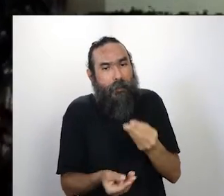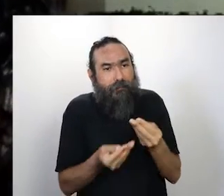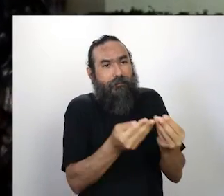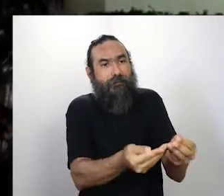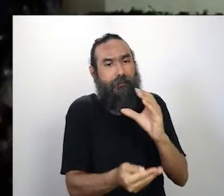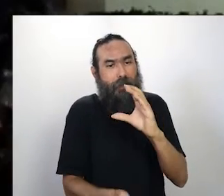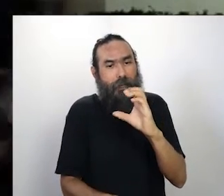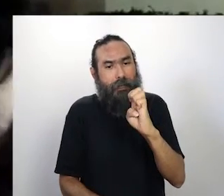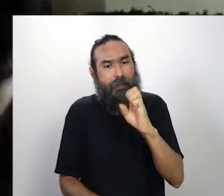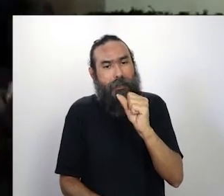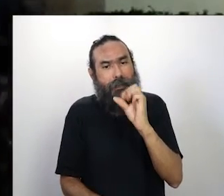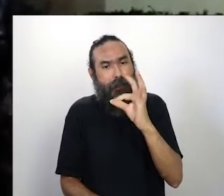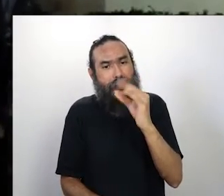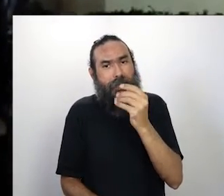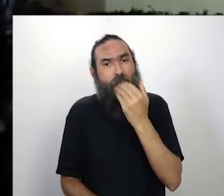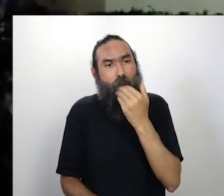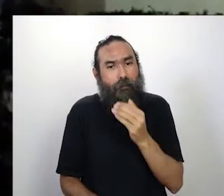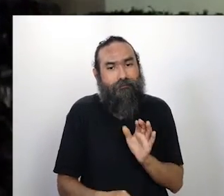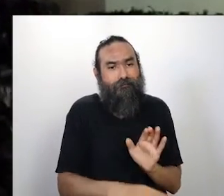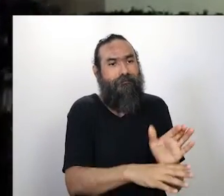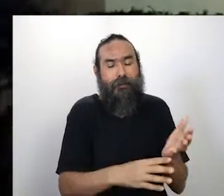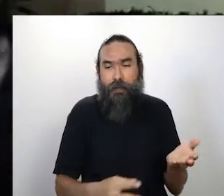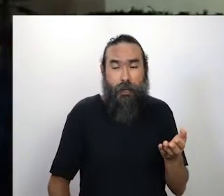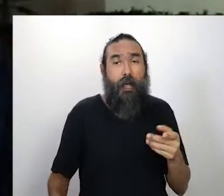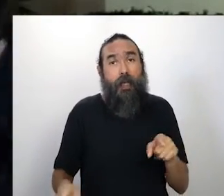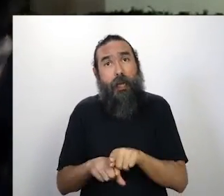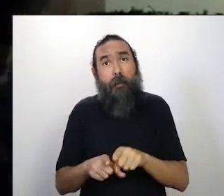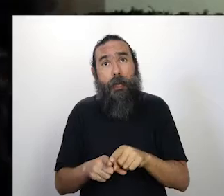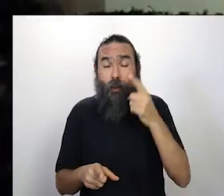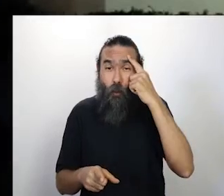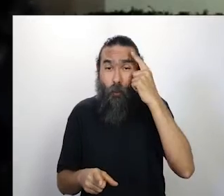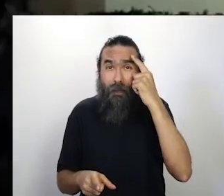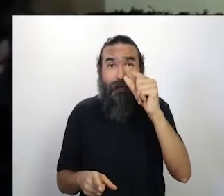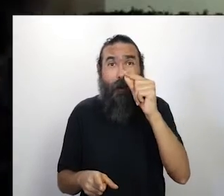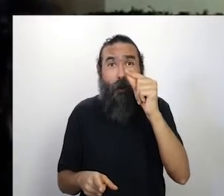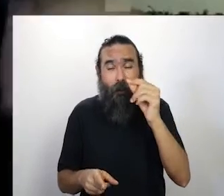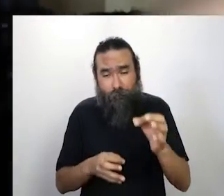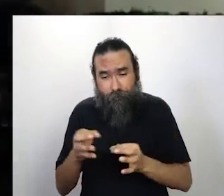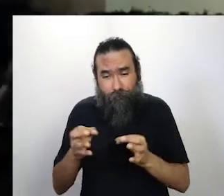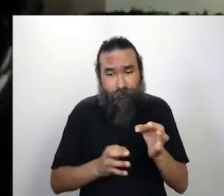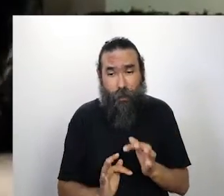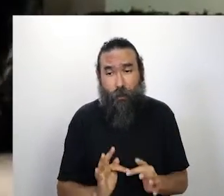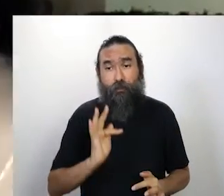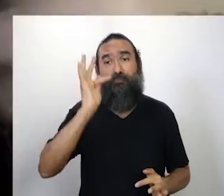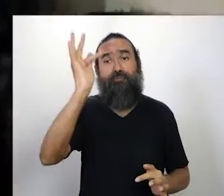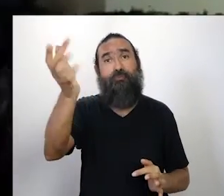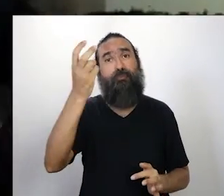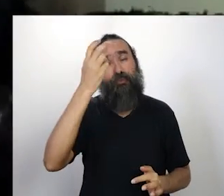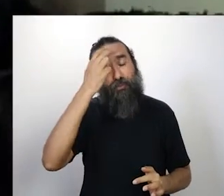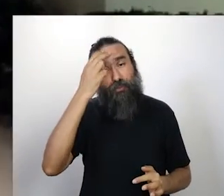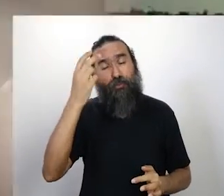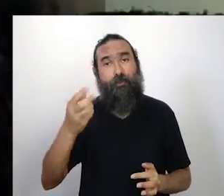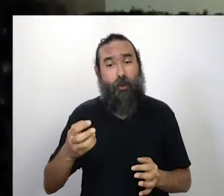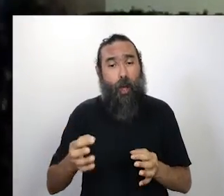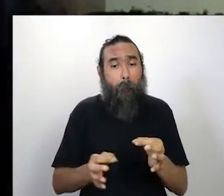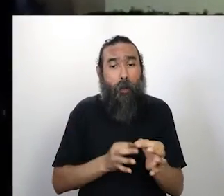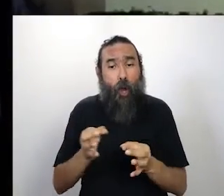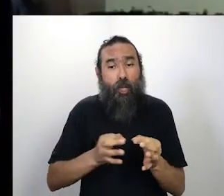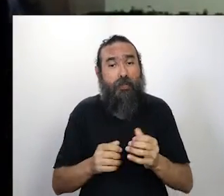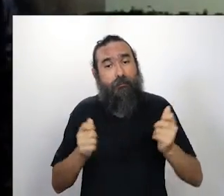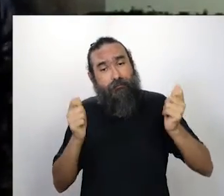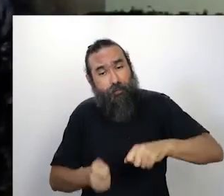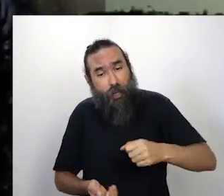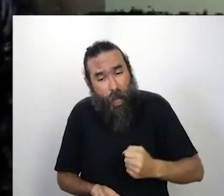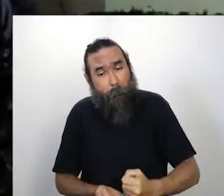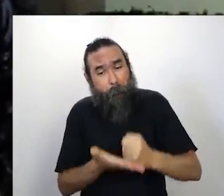estão precisando, mas também pensar a longo prazo, pensar em leis, pensar em ações, pensar em projetos, ações que não vão acabar